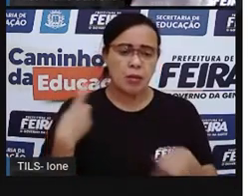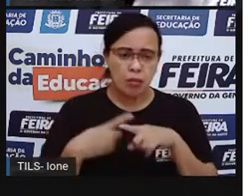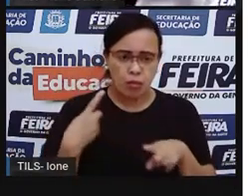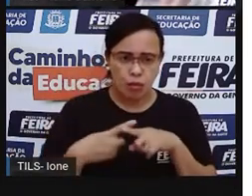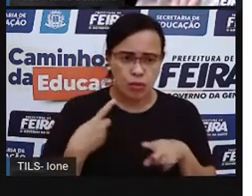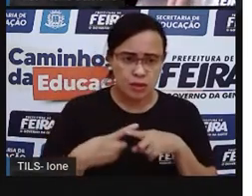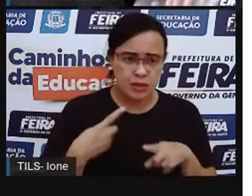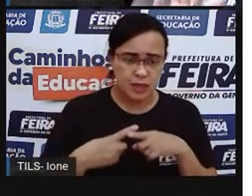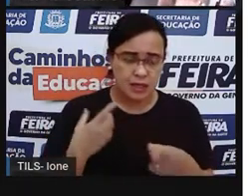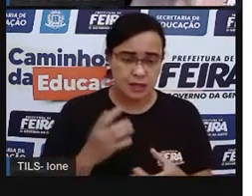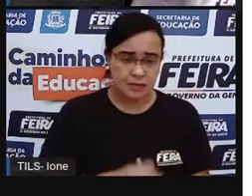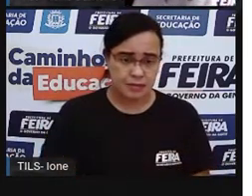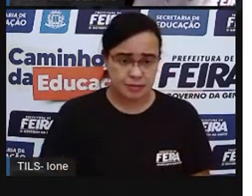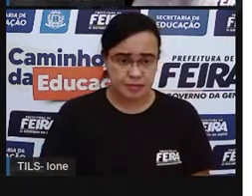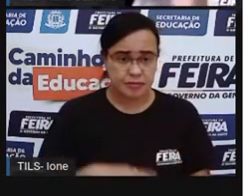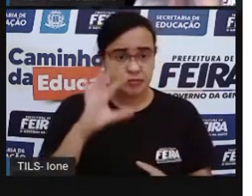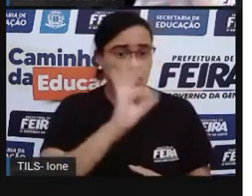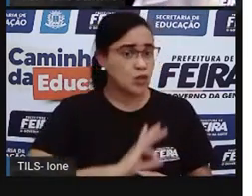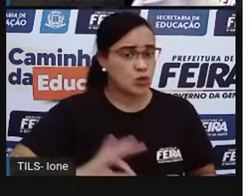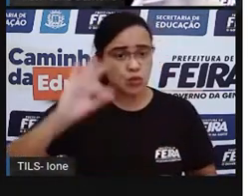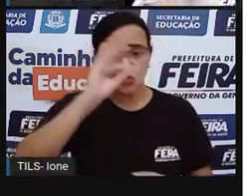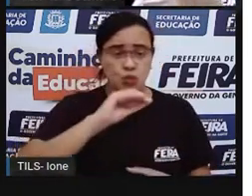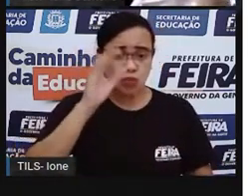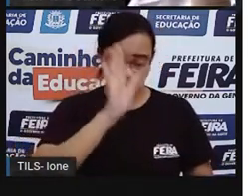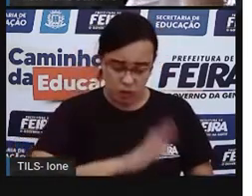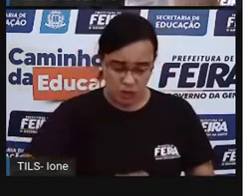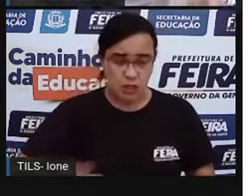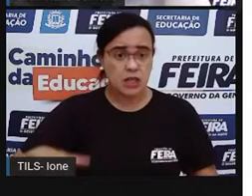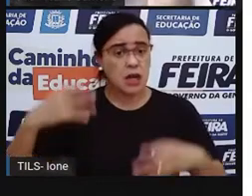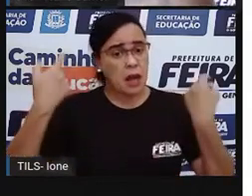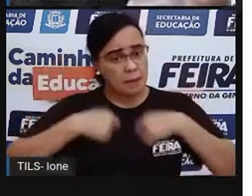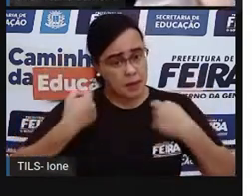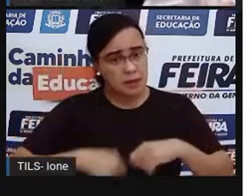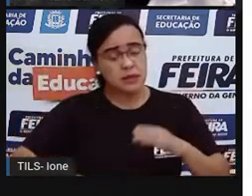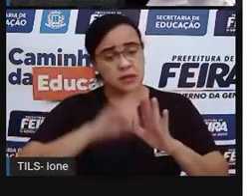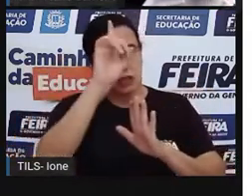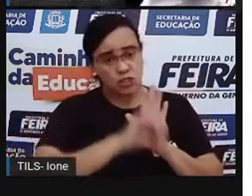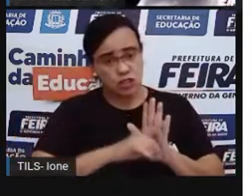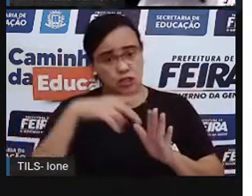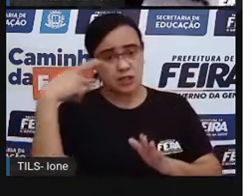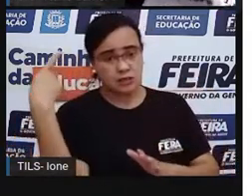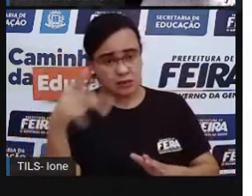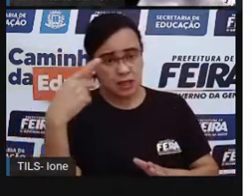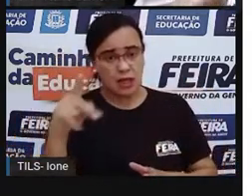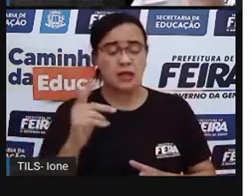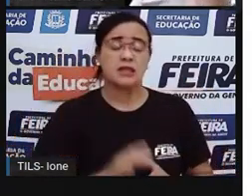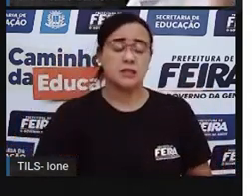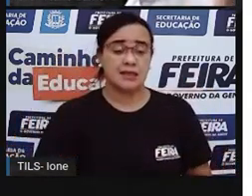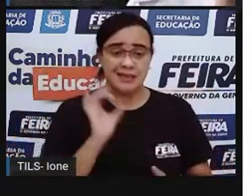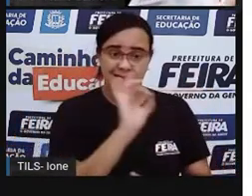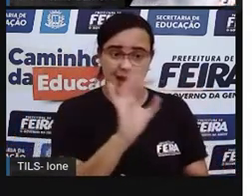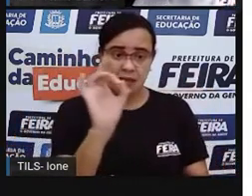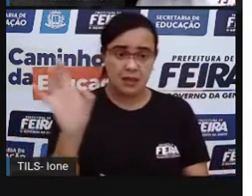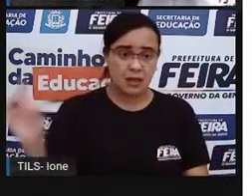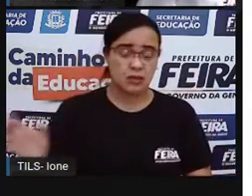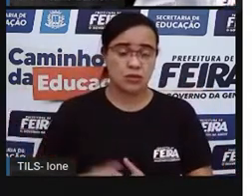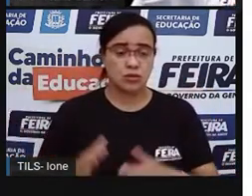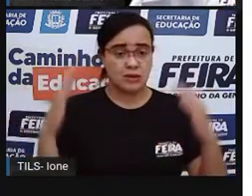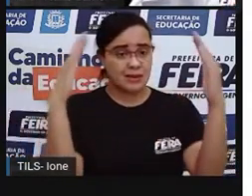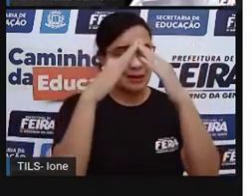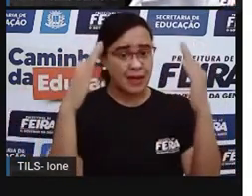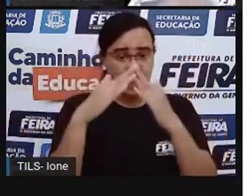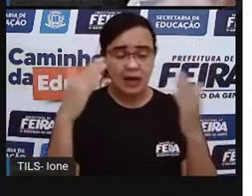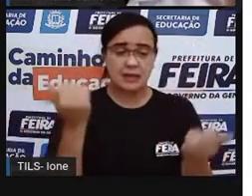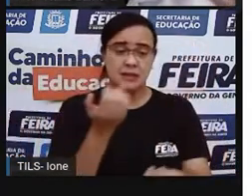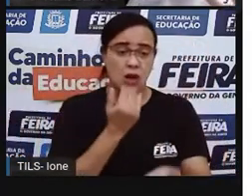lá tem dizendo tudo que a criança tem direito. Então, a criança tem direito à educação, à moradia, alimentação,